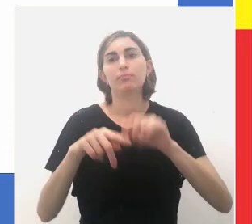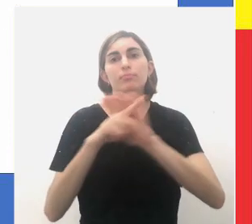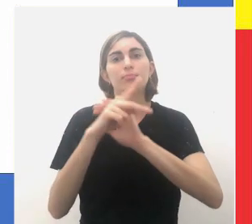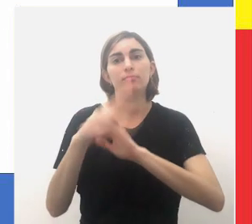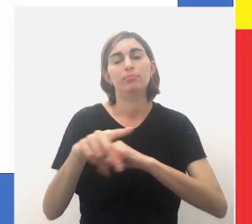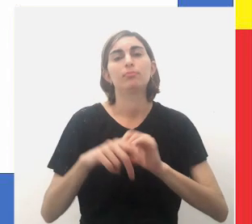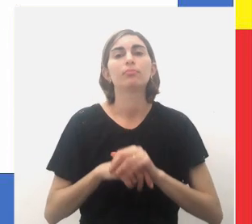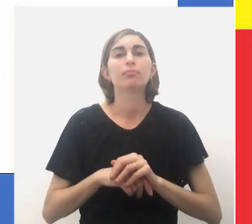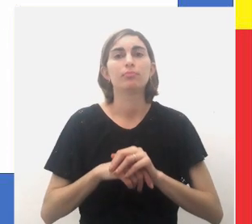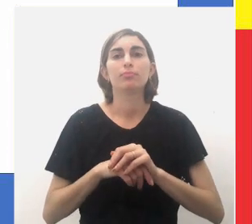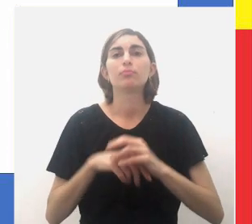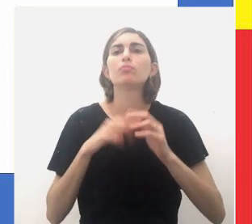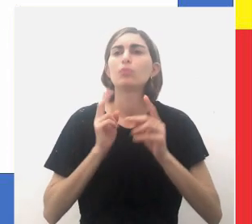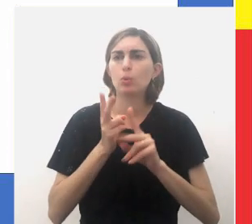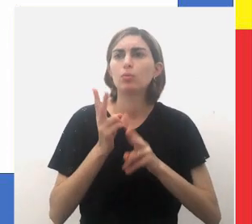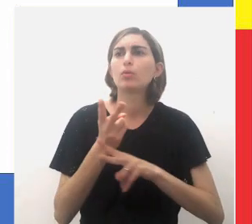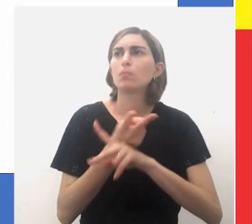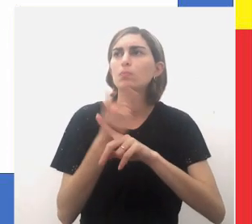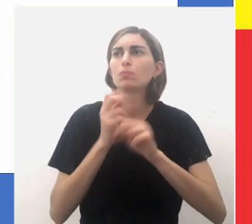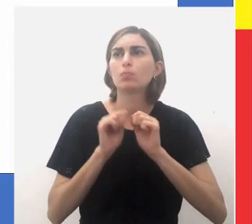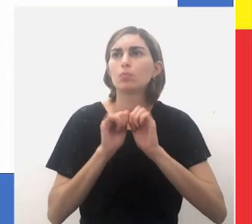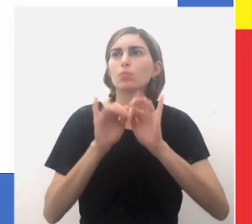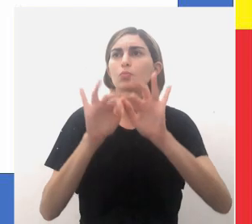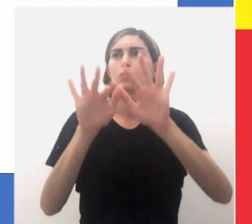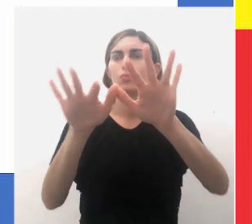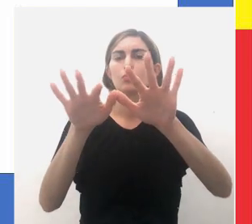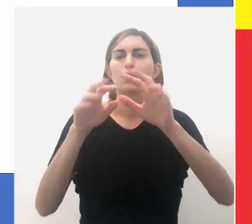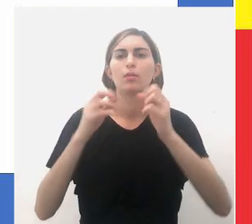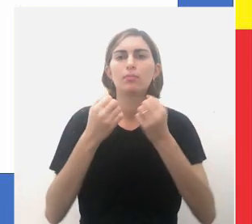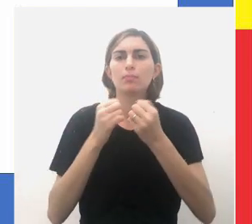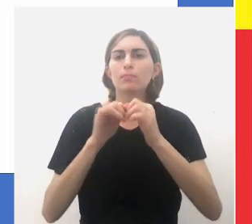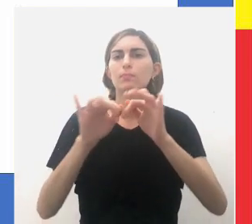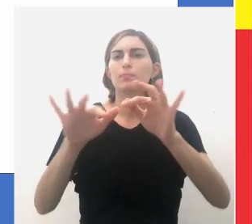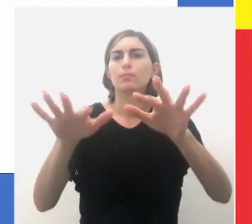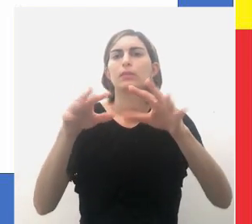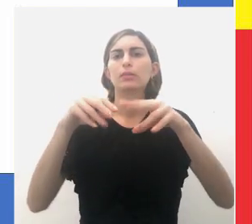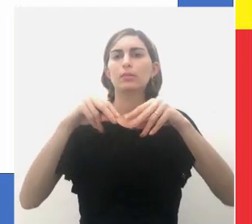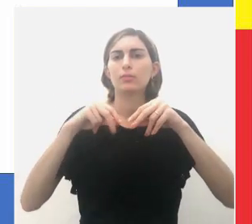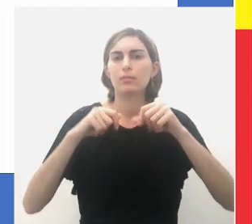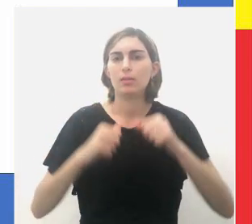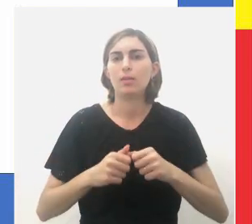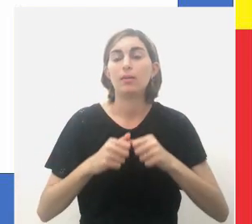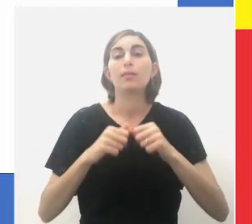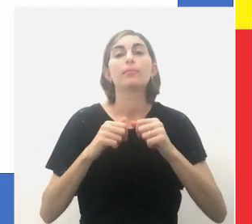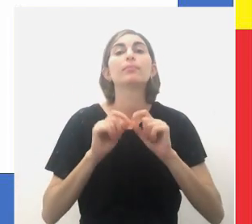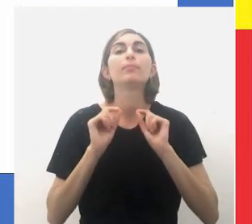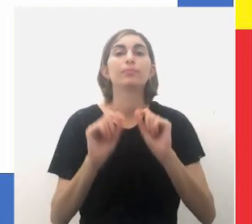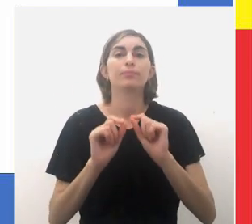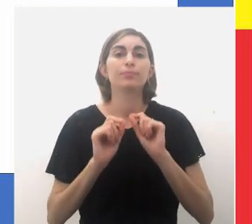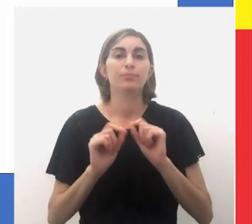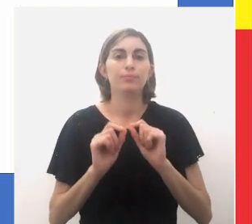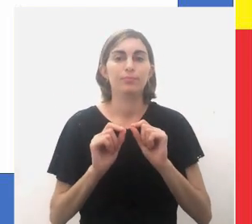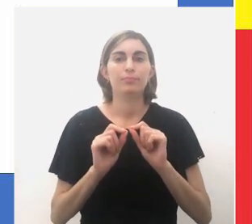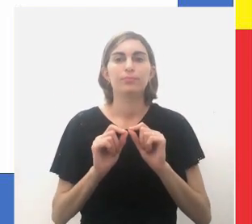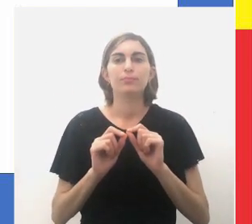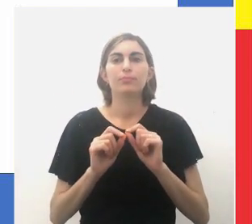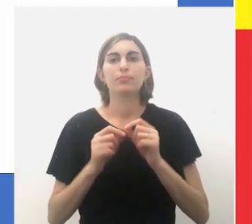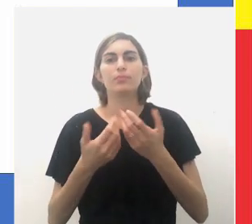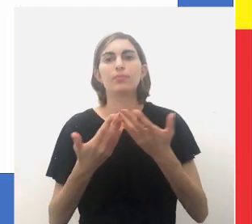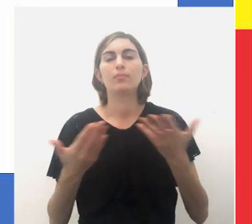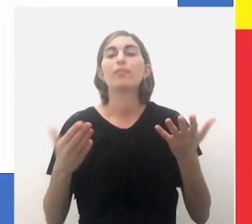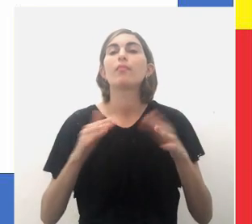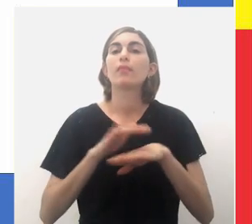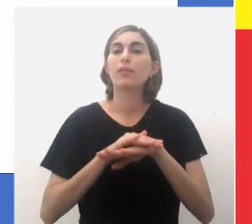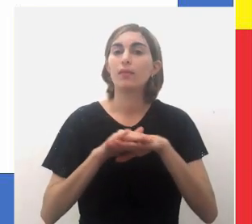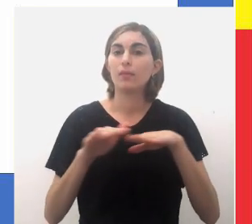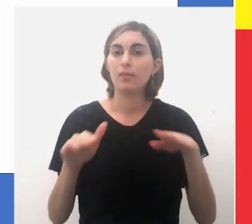Nesse sentido, as expedições, em grande número, acabaram prezados e prezadas.